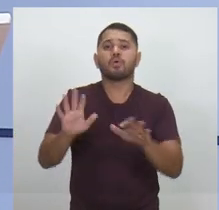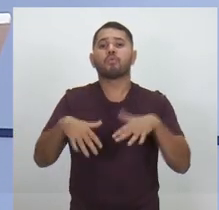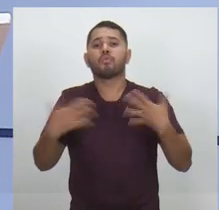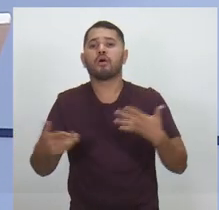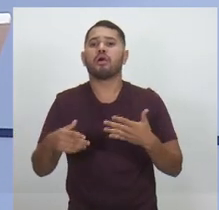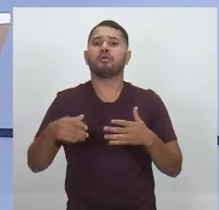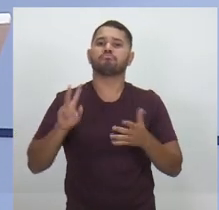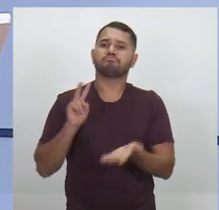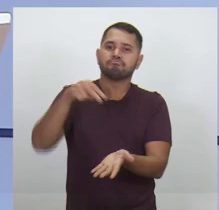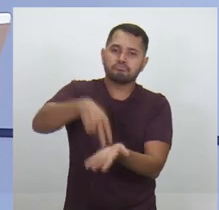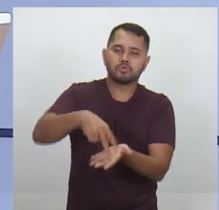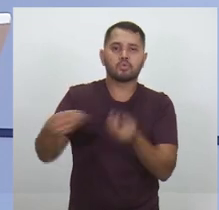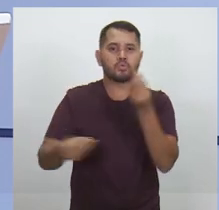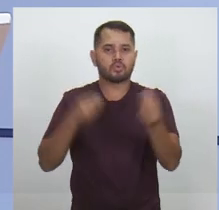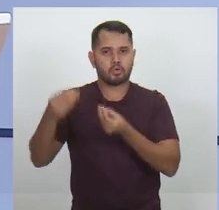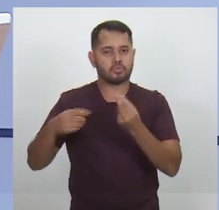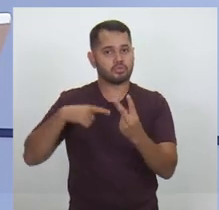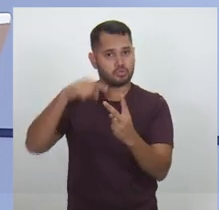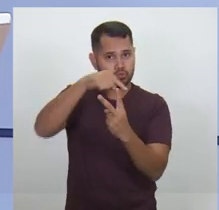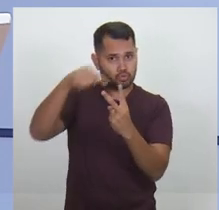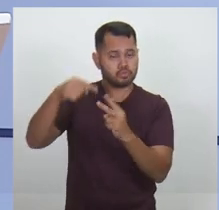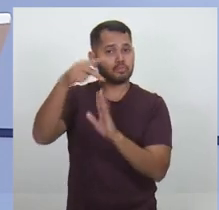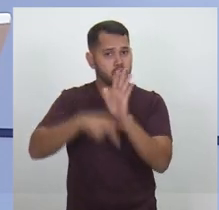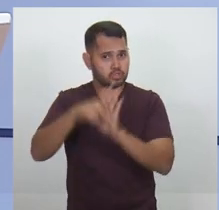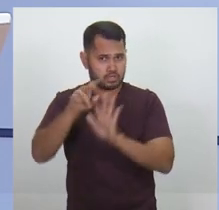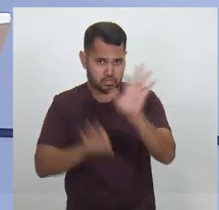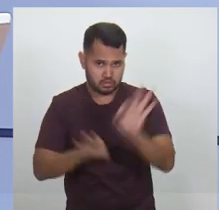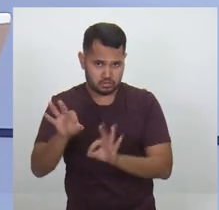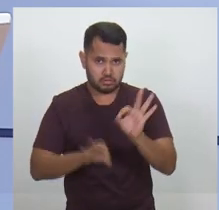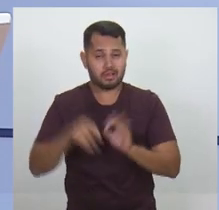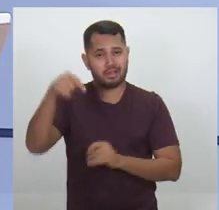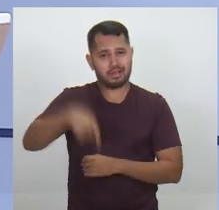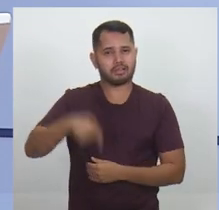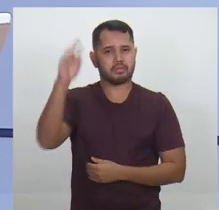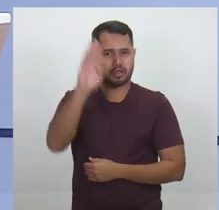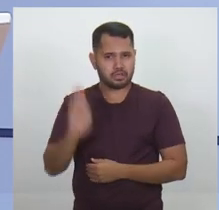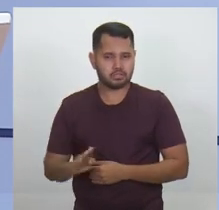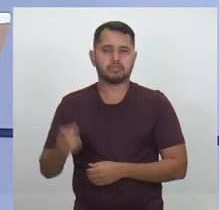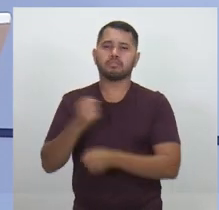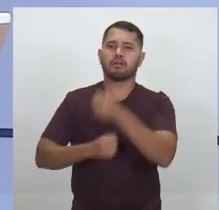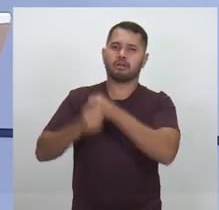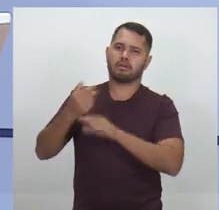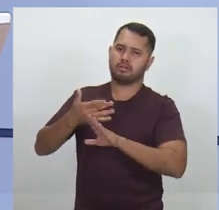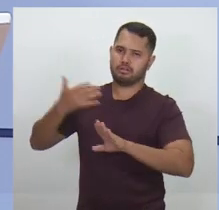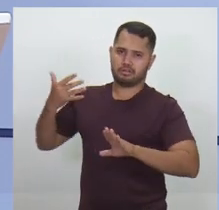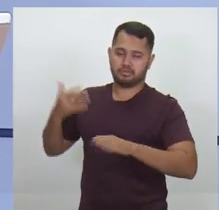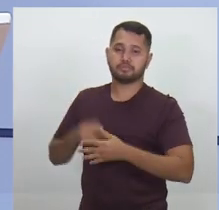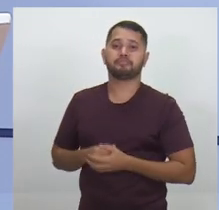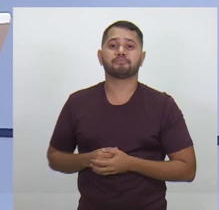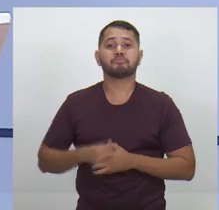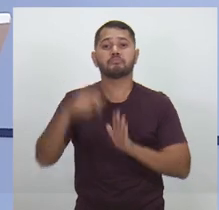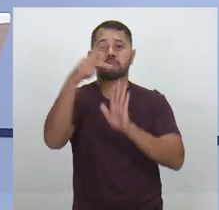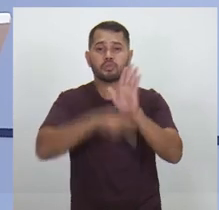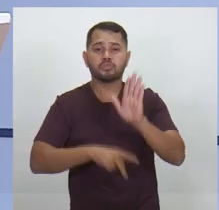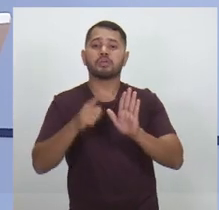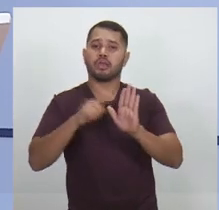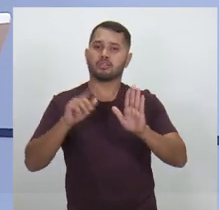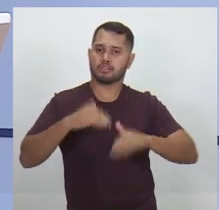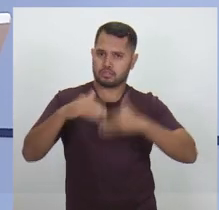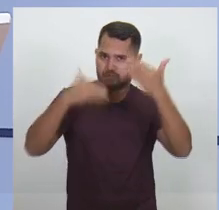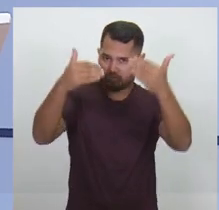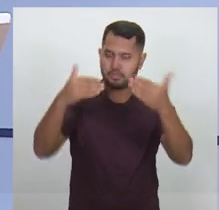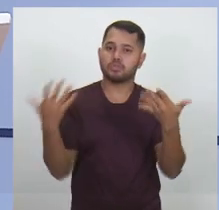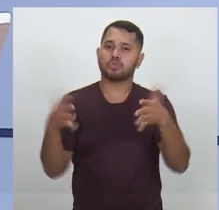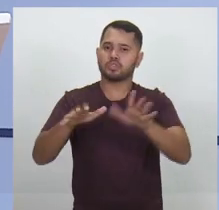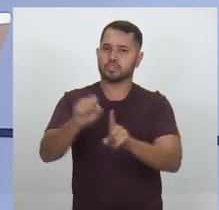nossa posição em relação a dois projetos que o Brasil viveu nos últimos tempos. Um projeto de desenvolvimento